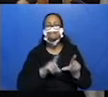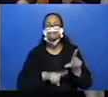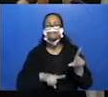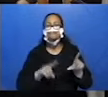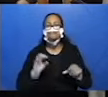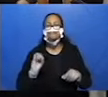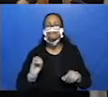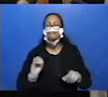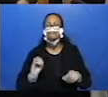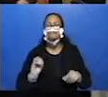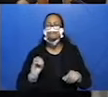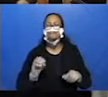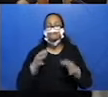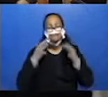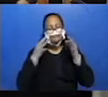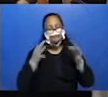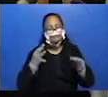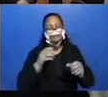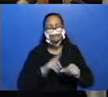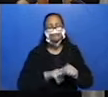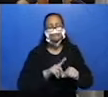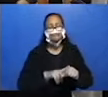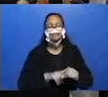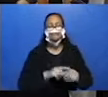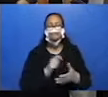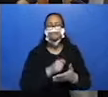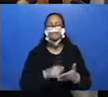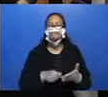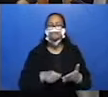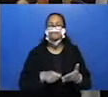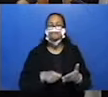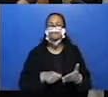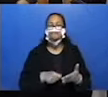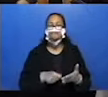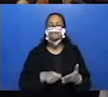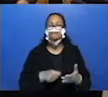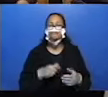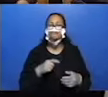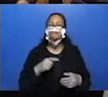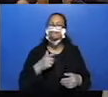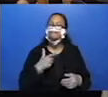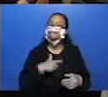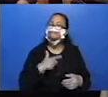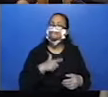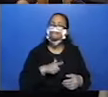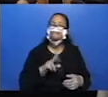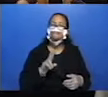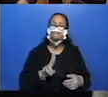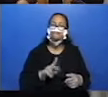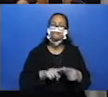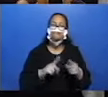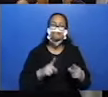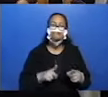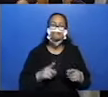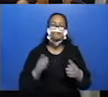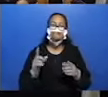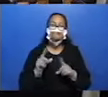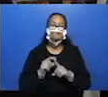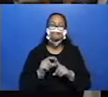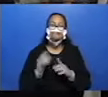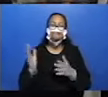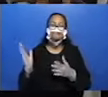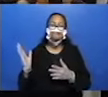prestem atenção na hora de escrever também, tá? Que aqui não tem o u, mas aqui provavelmente vai ter. Agora, na